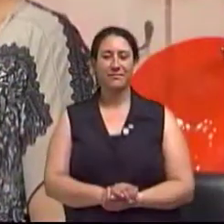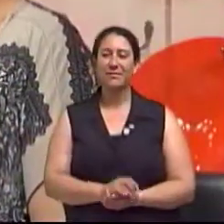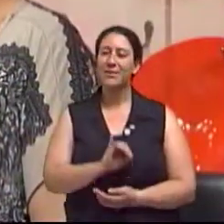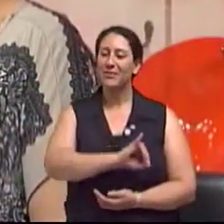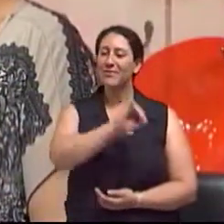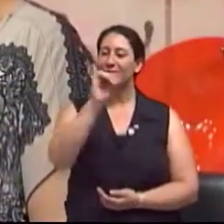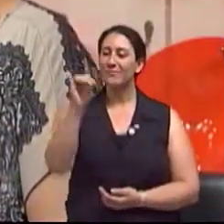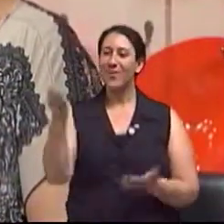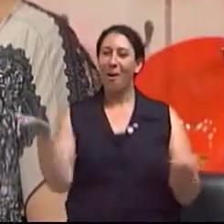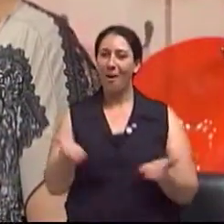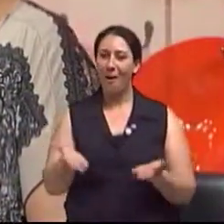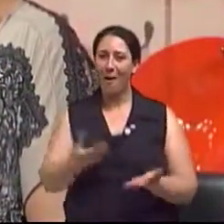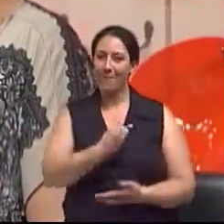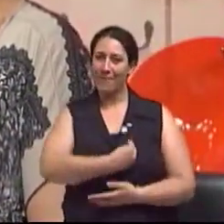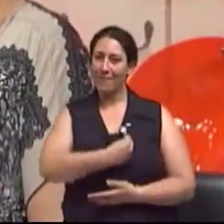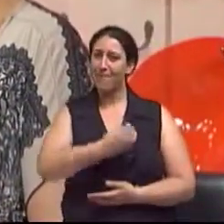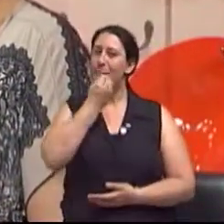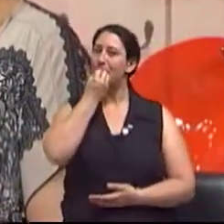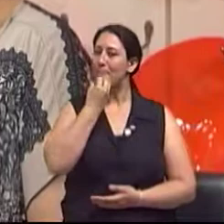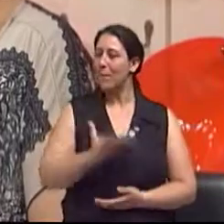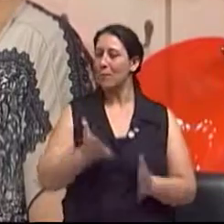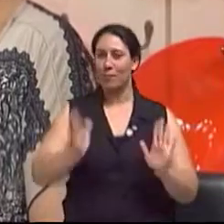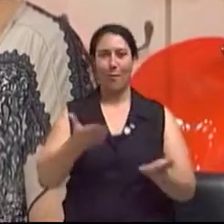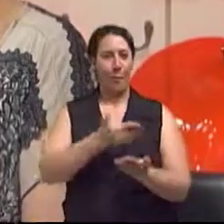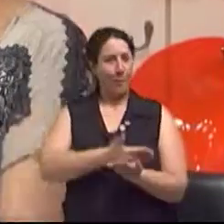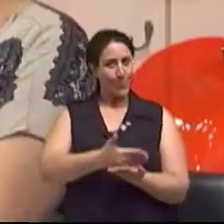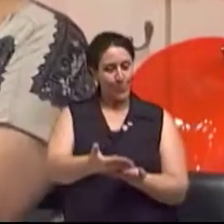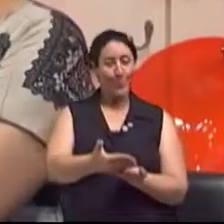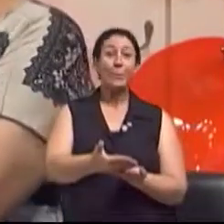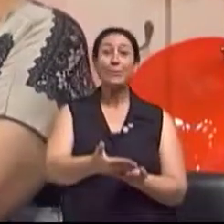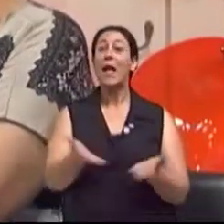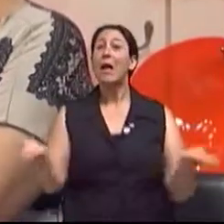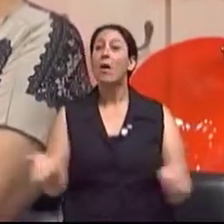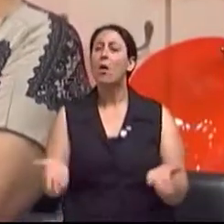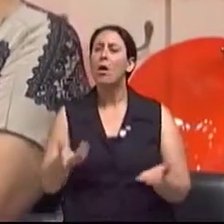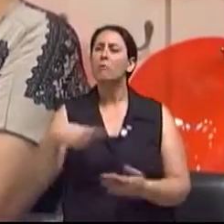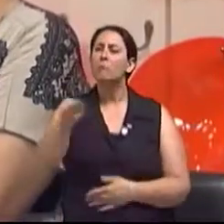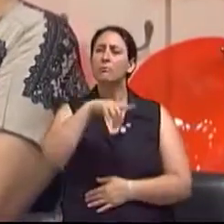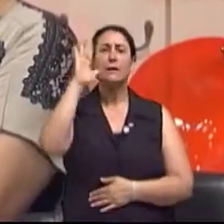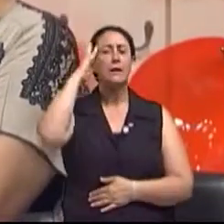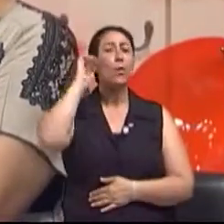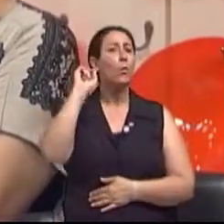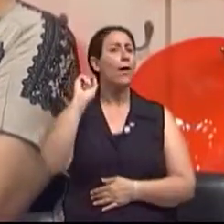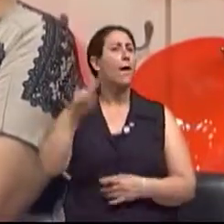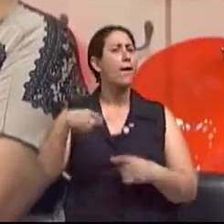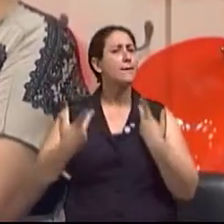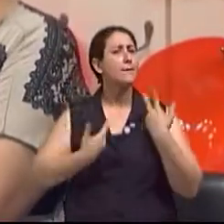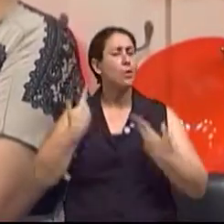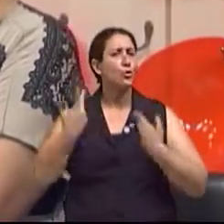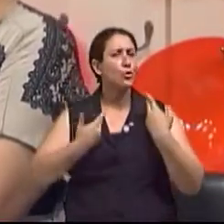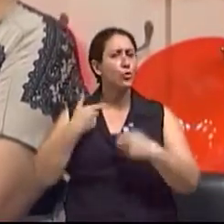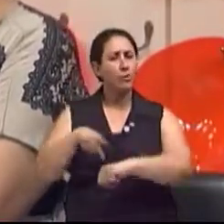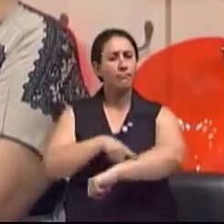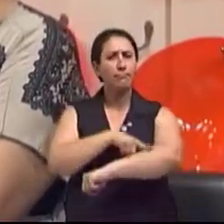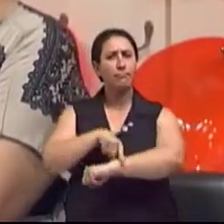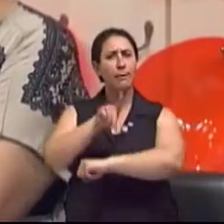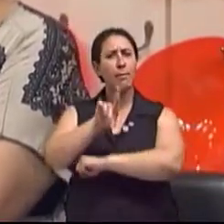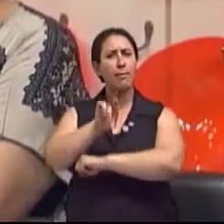Olá, o nosso Viva Bem está começando e hoje vamos entender o que é cirurgia